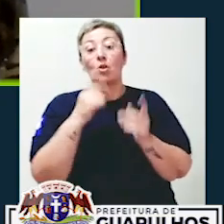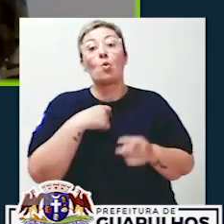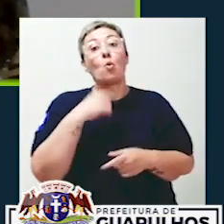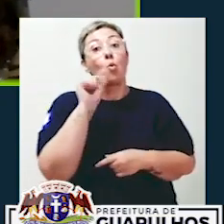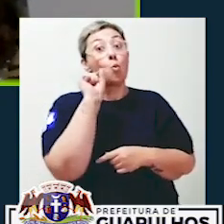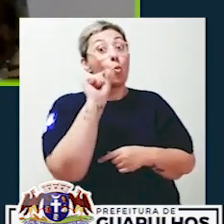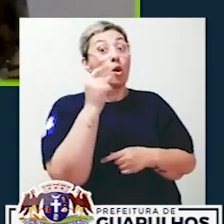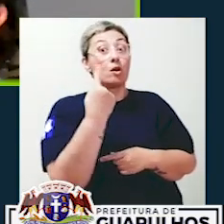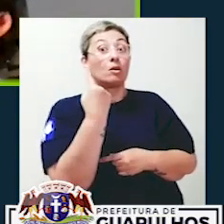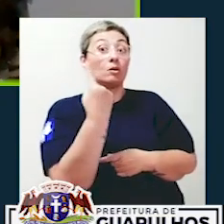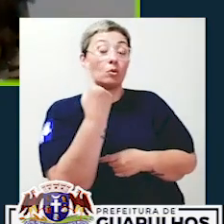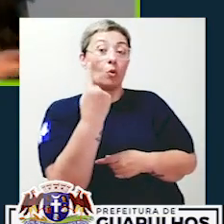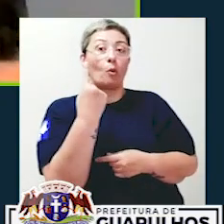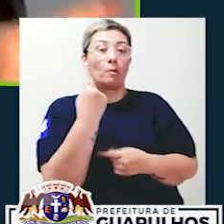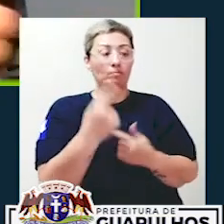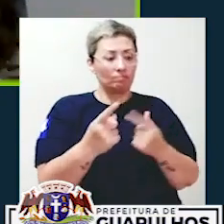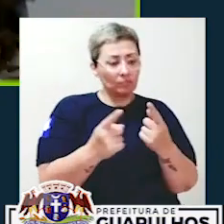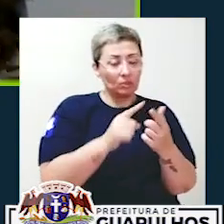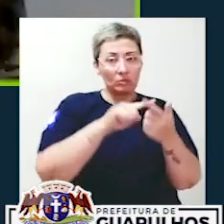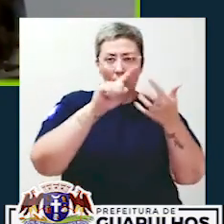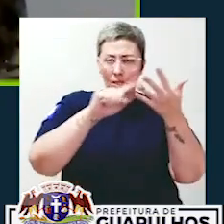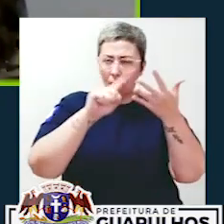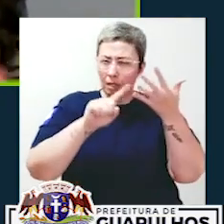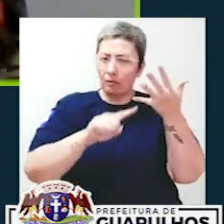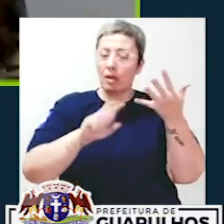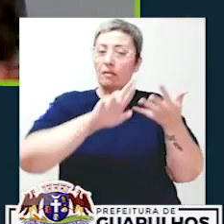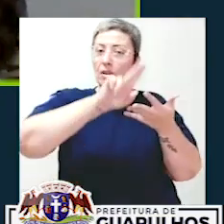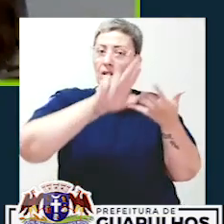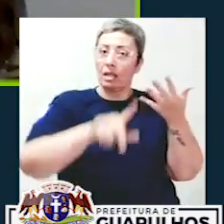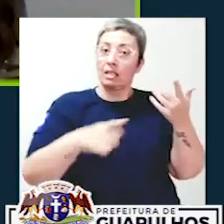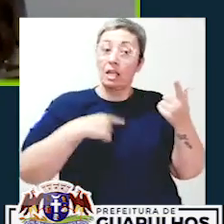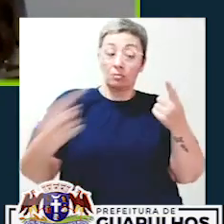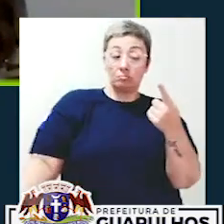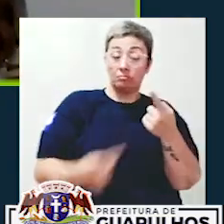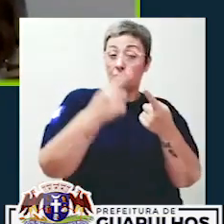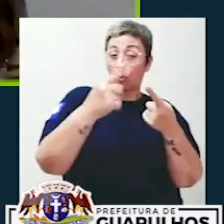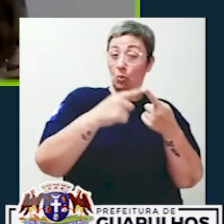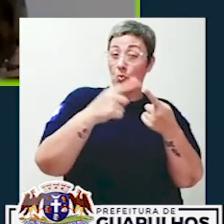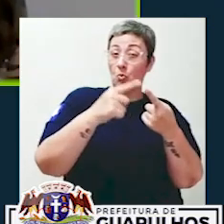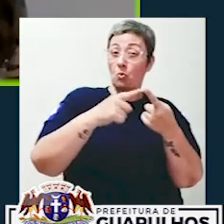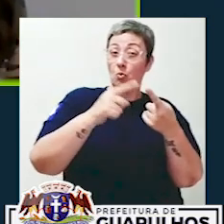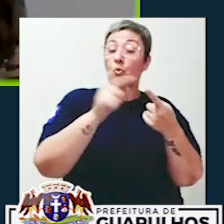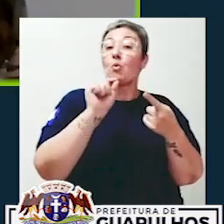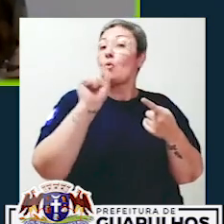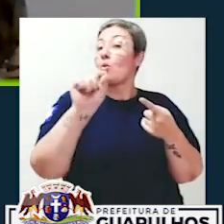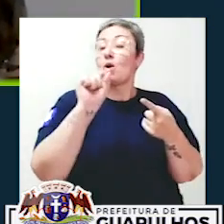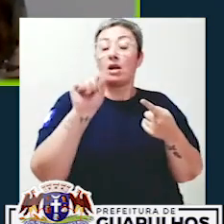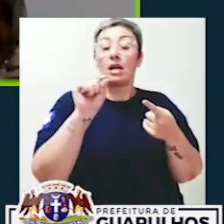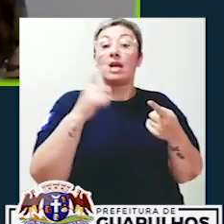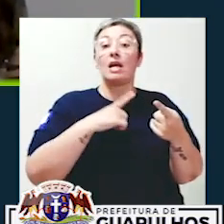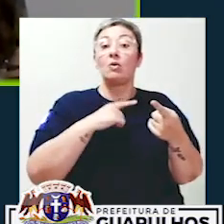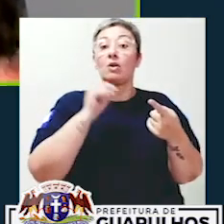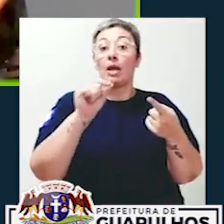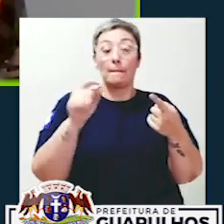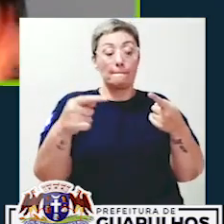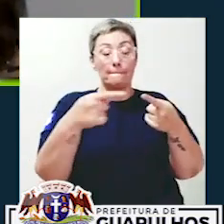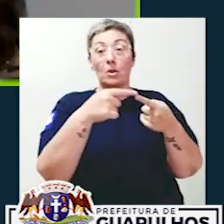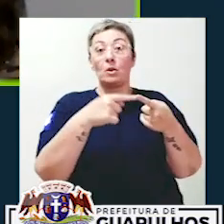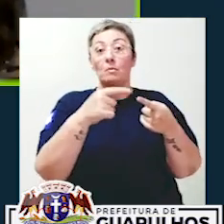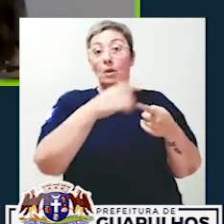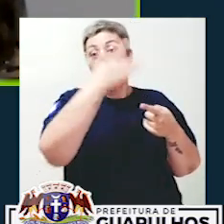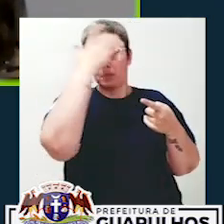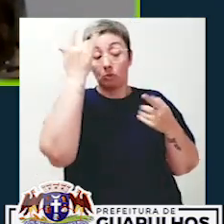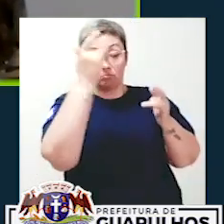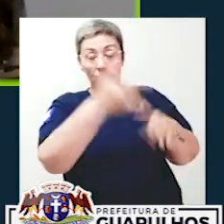Uma das ações, né, dentro de todo esse pacote de medidas que estão sendo tomadas no combate ao coronavírus, Camila,